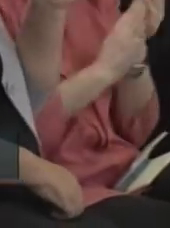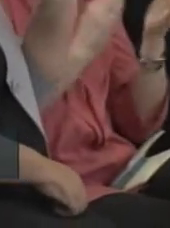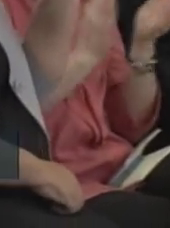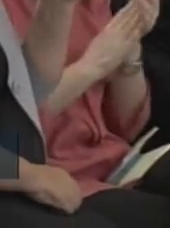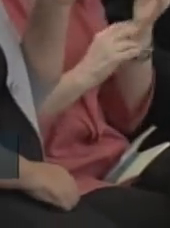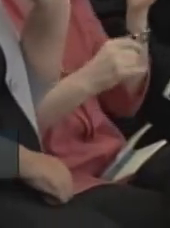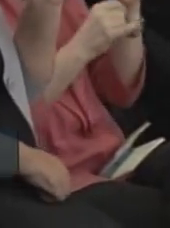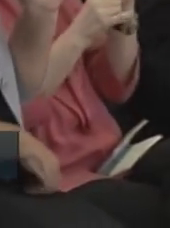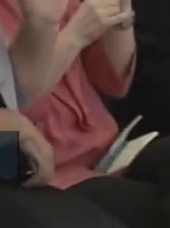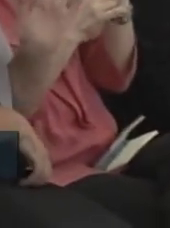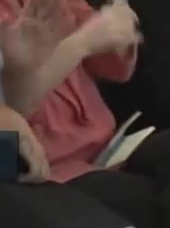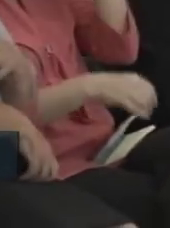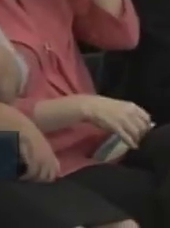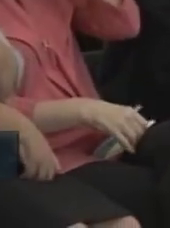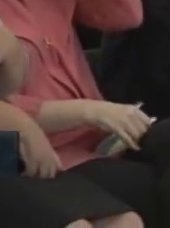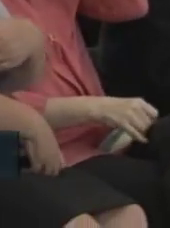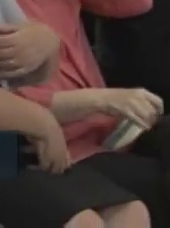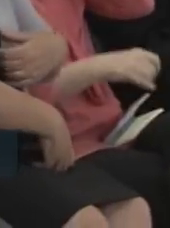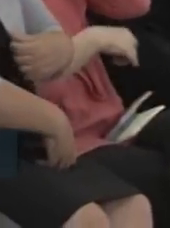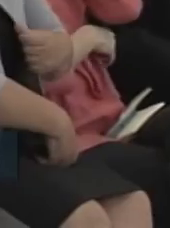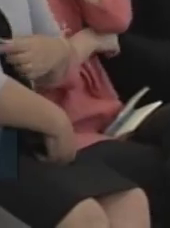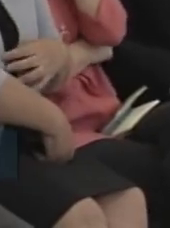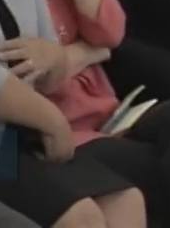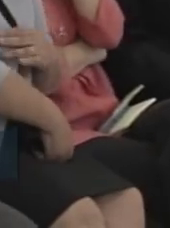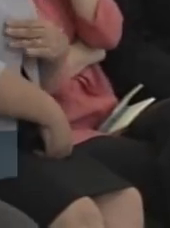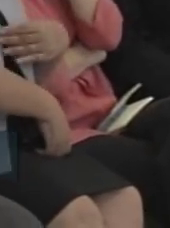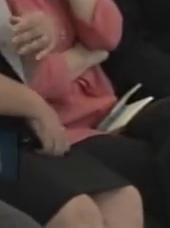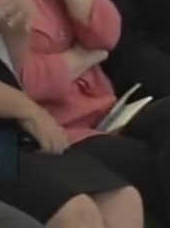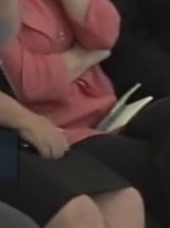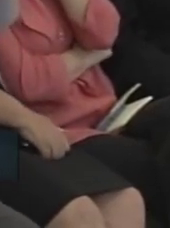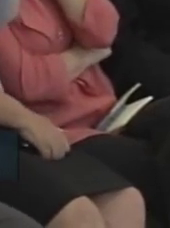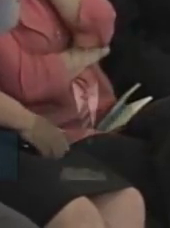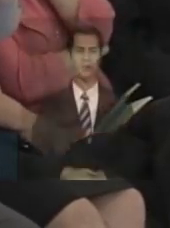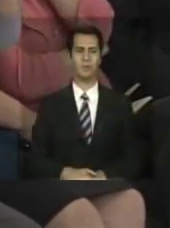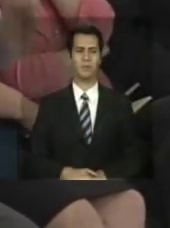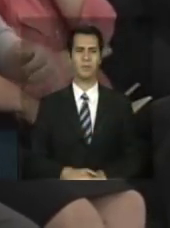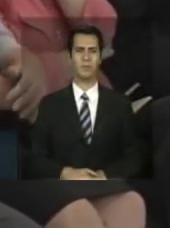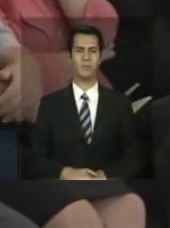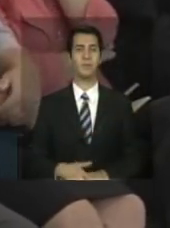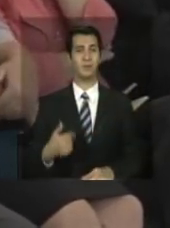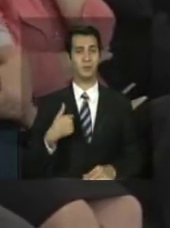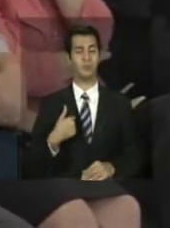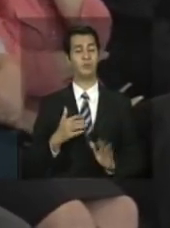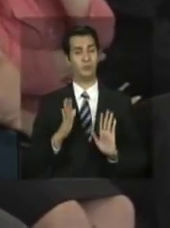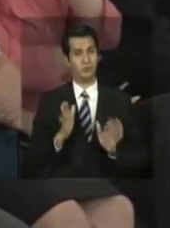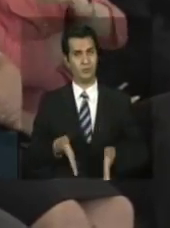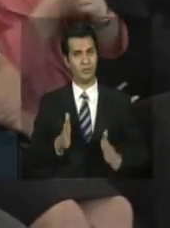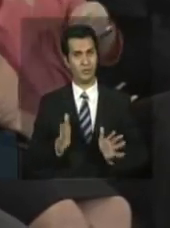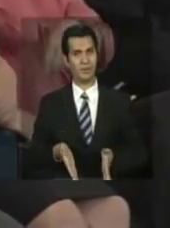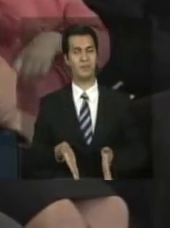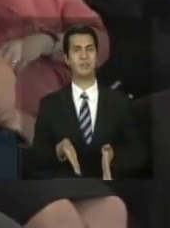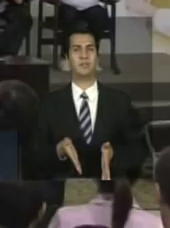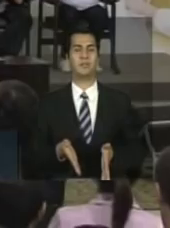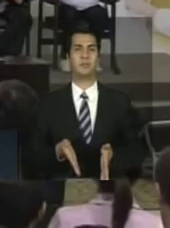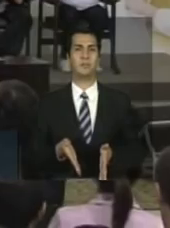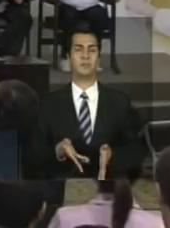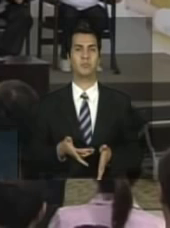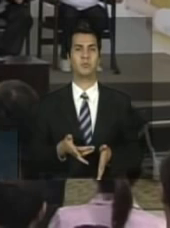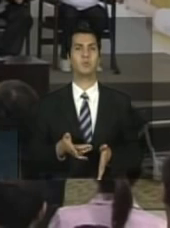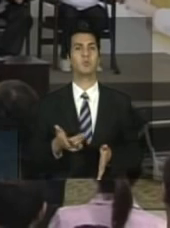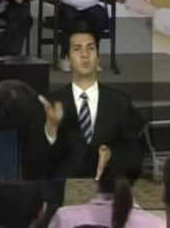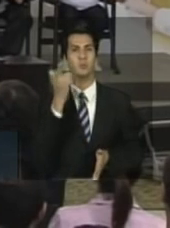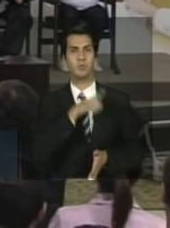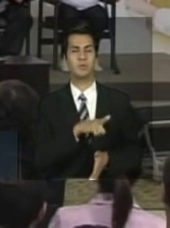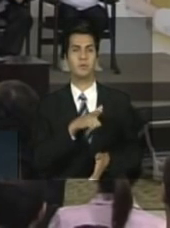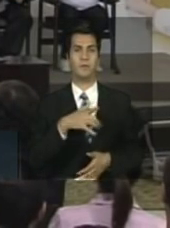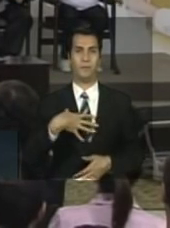Bom, olha, depois que eu já fiz essa parte, assim, de, eu já consegui manter minhas